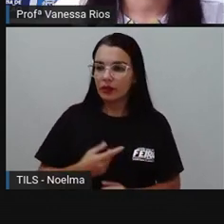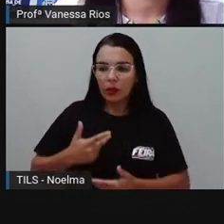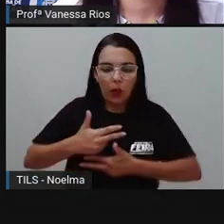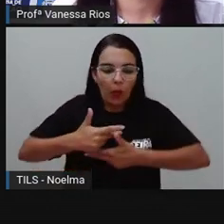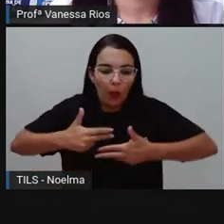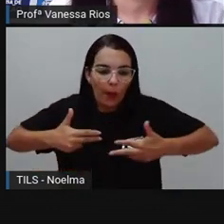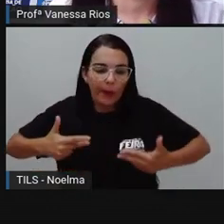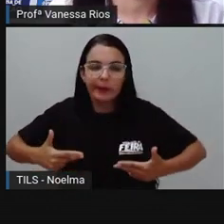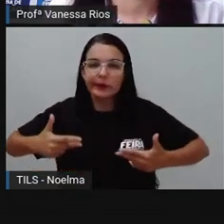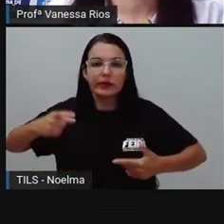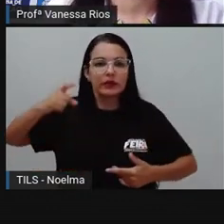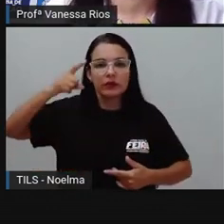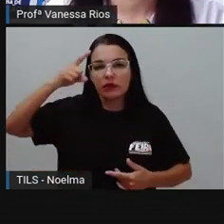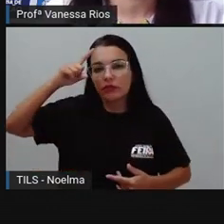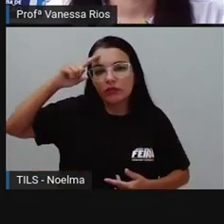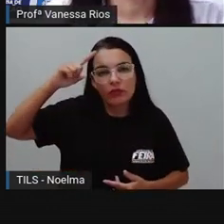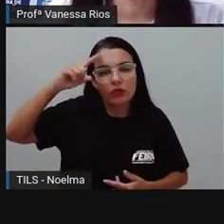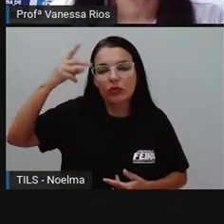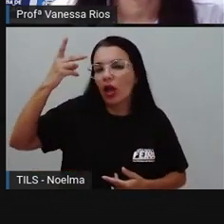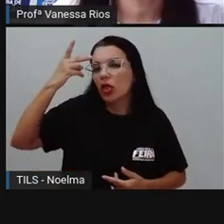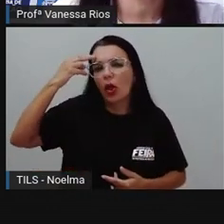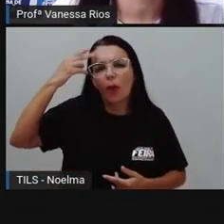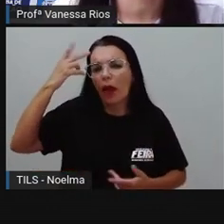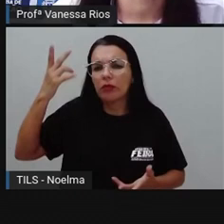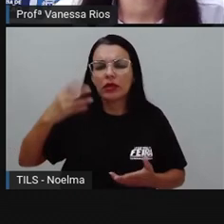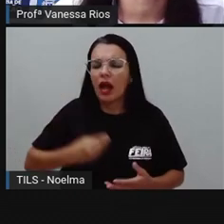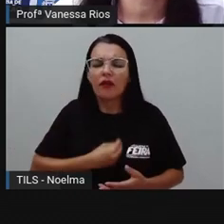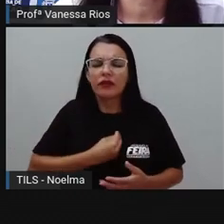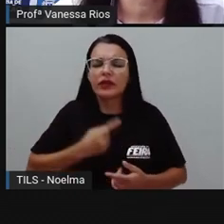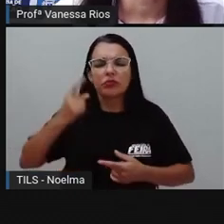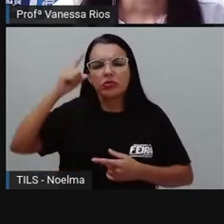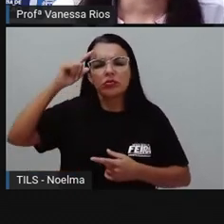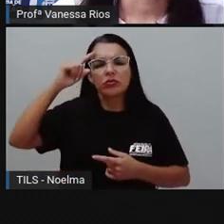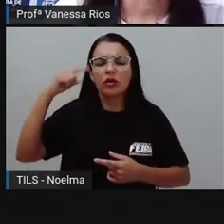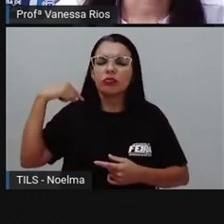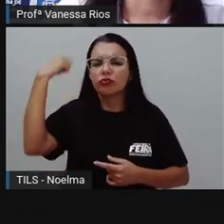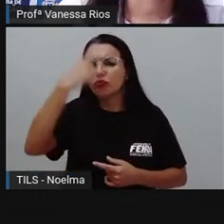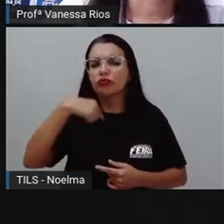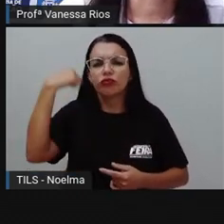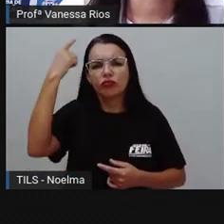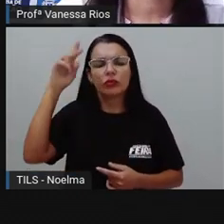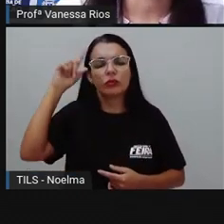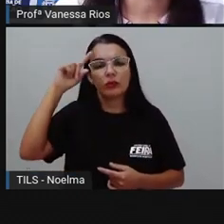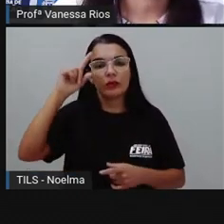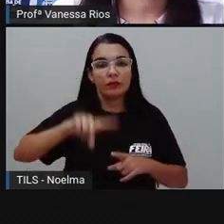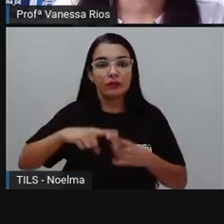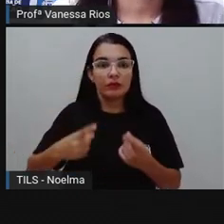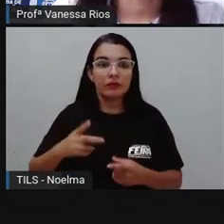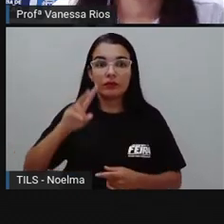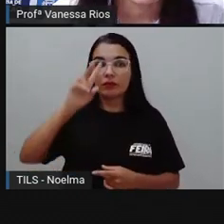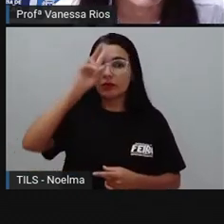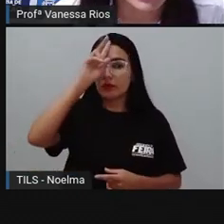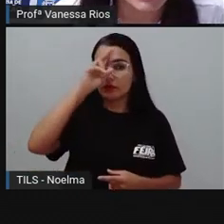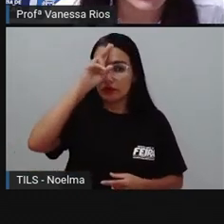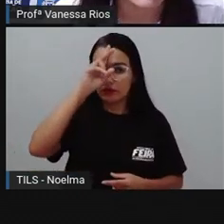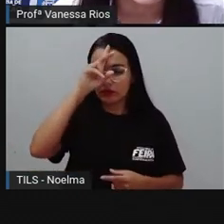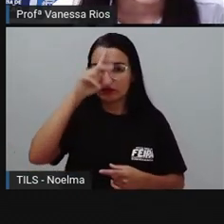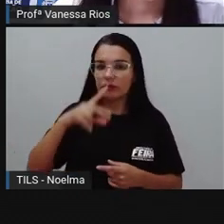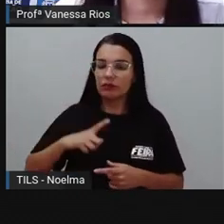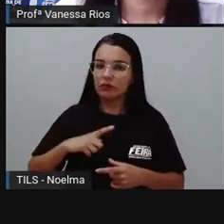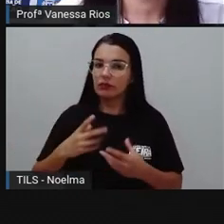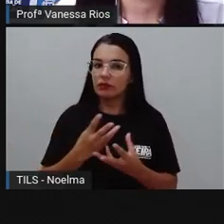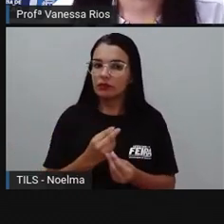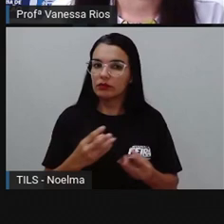em que os adolescentes normalmente passam aí no seu cotidiano. E aí as histórias trazem diversos temas.